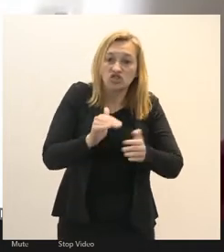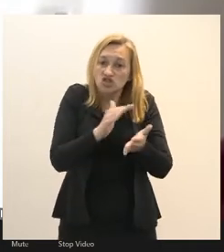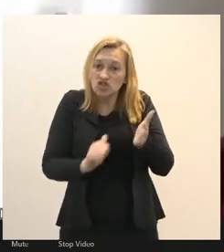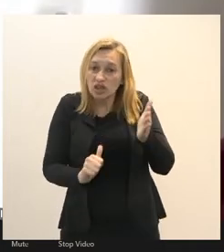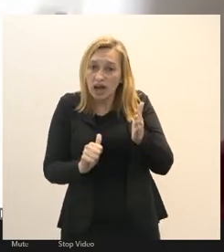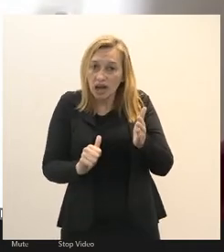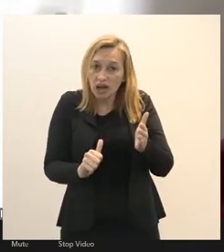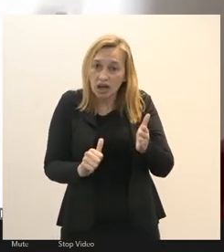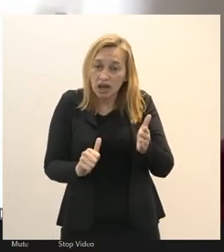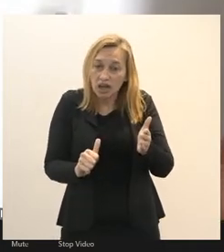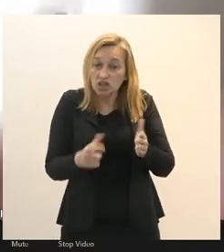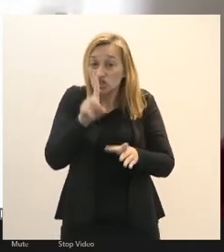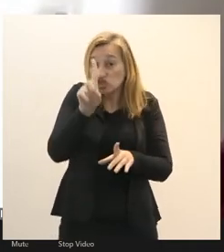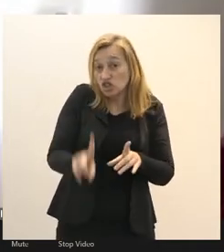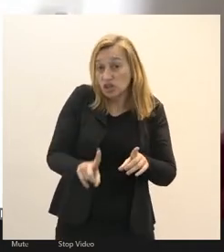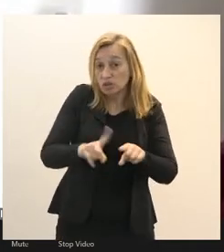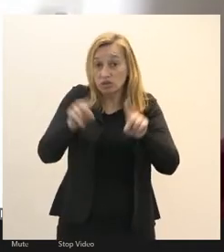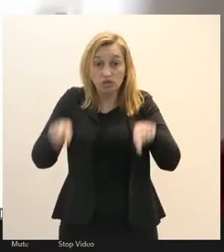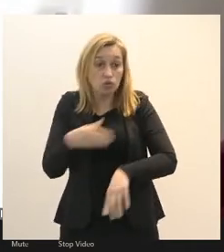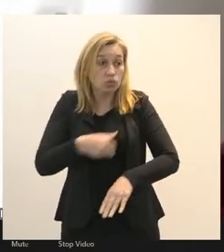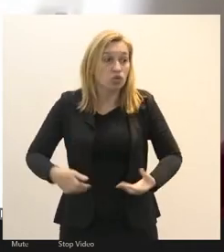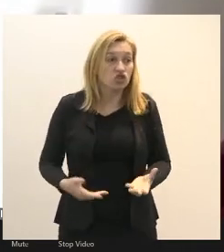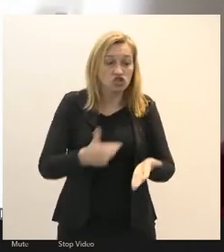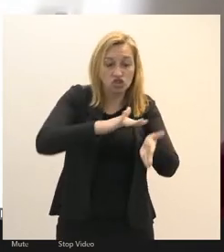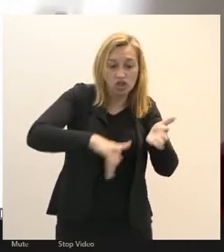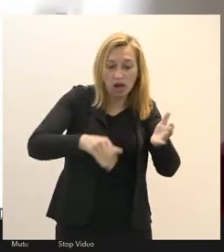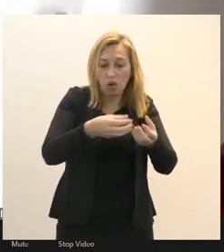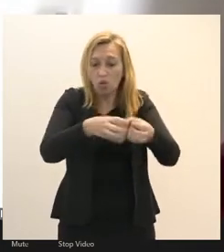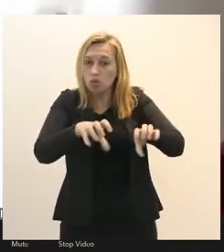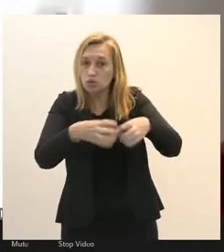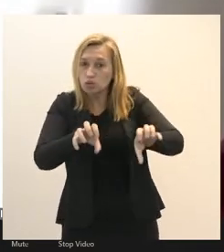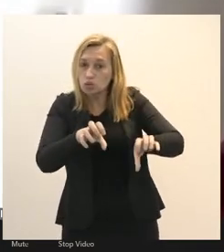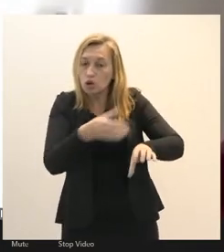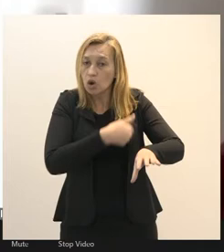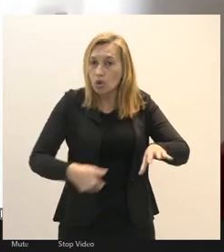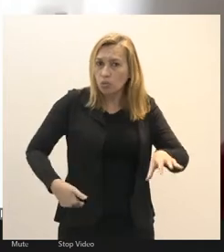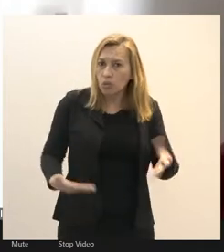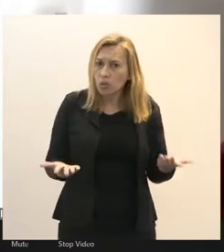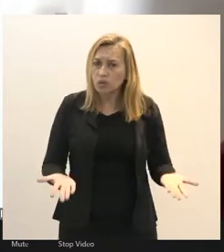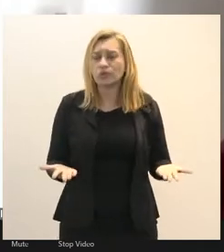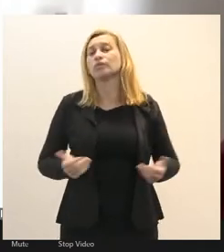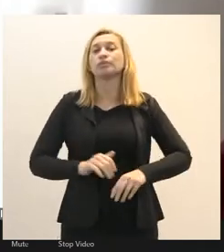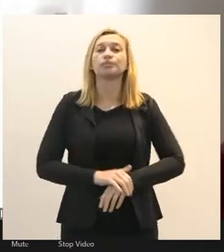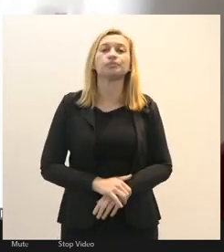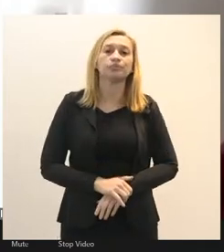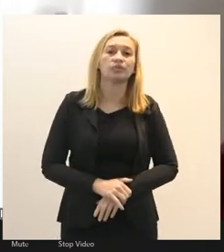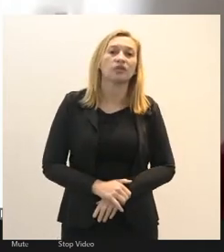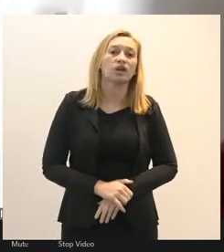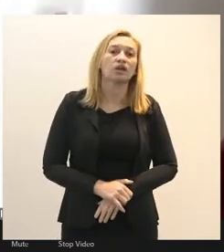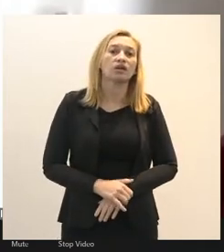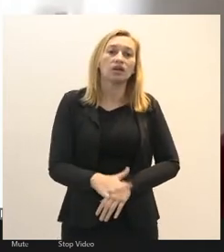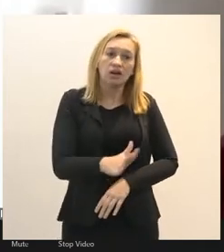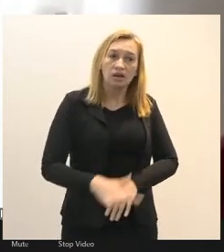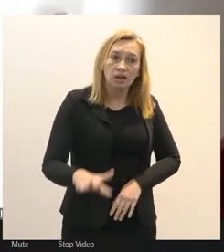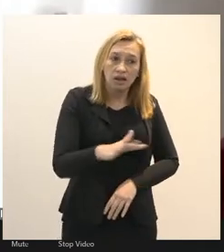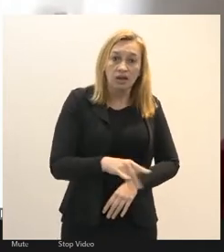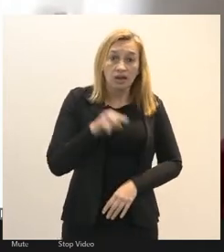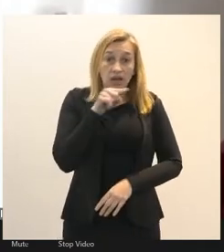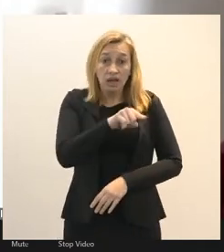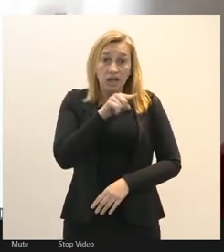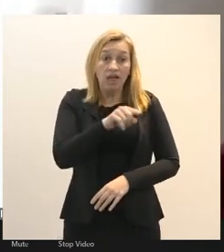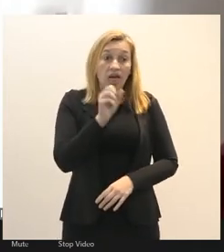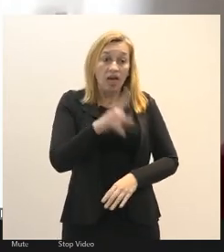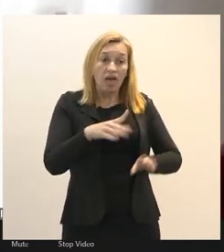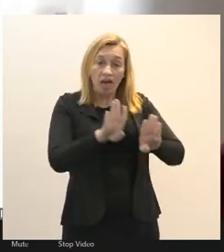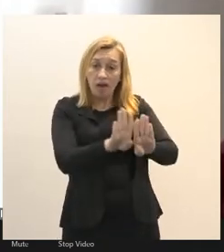abrir tirar o concurso público como meio de ingresso no setor nesse setor é abrir as